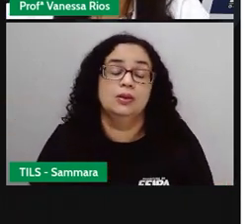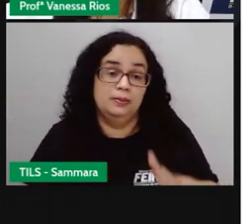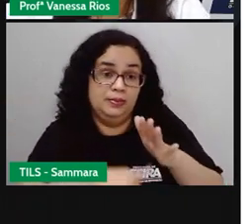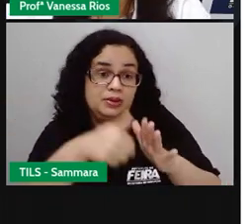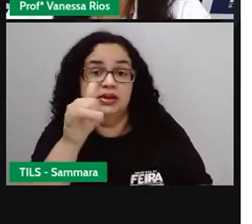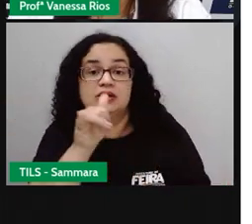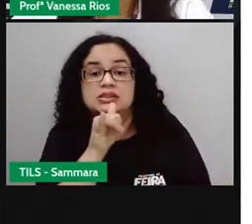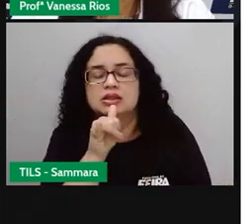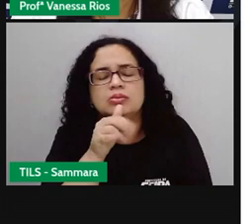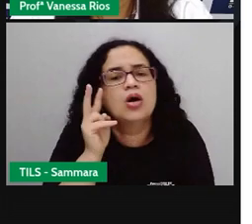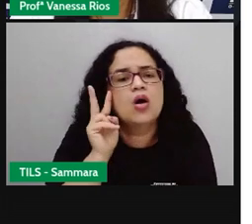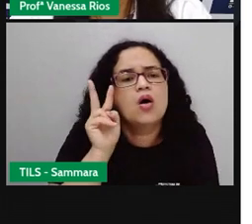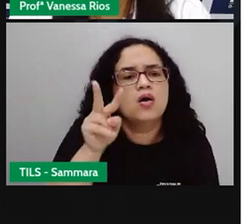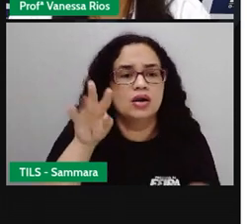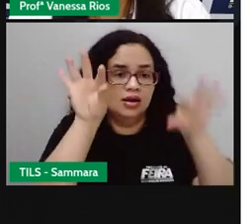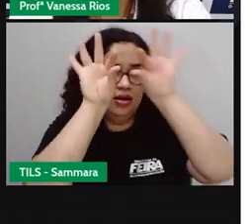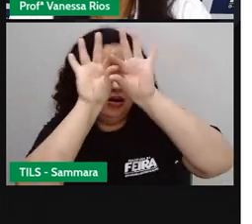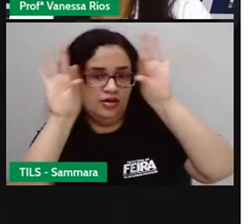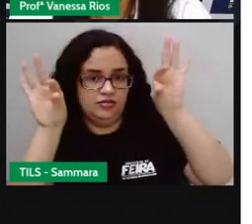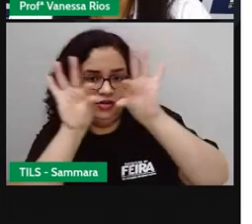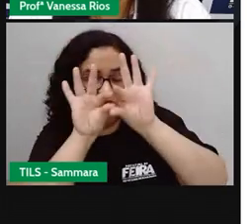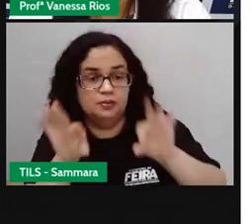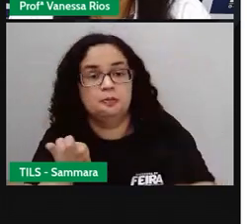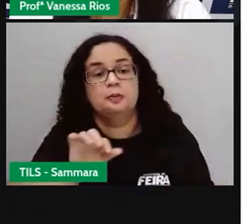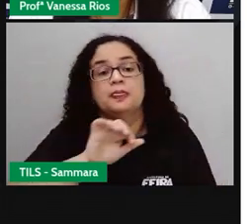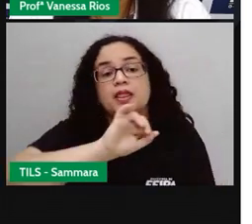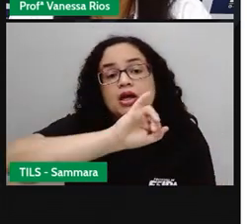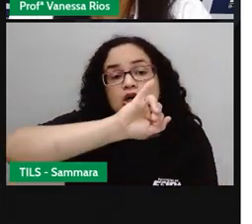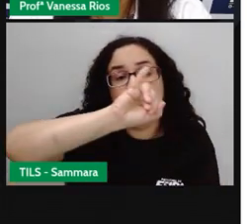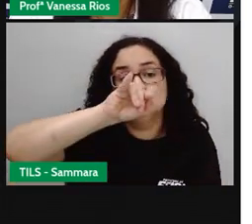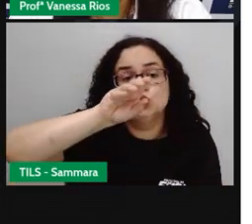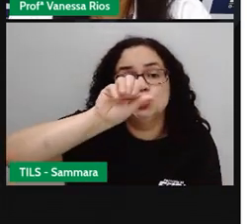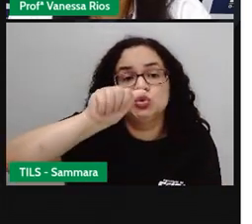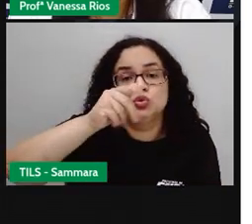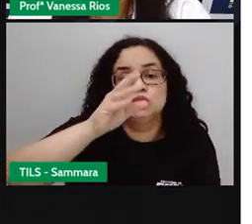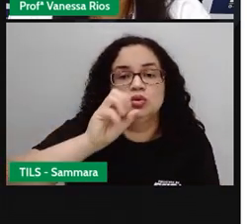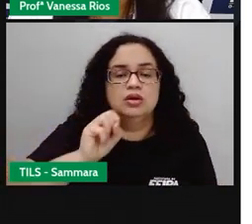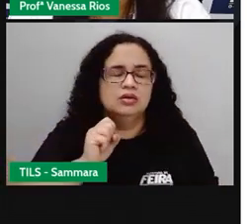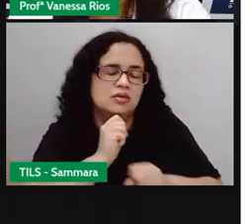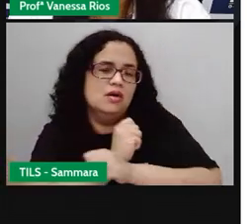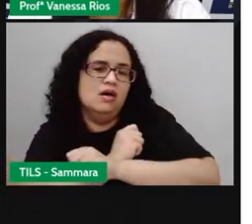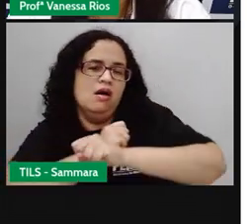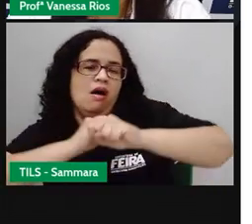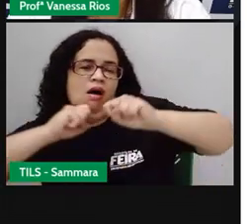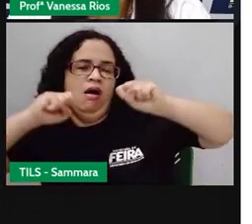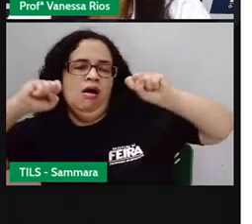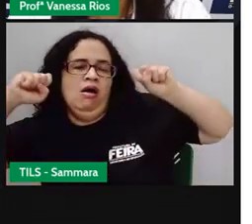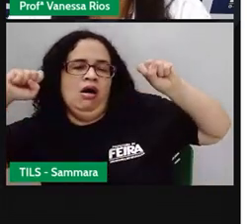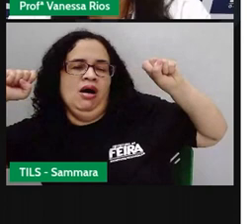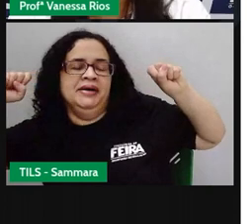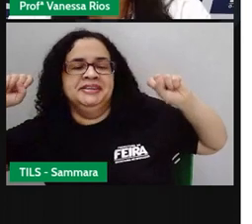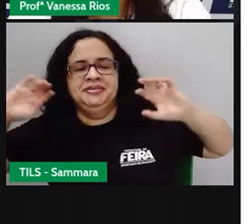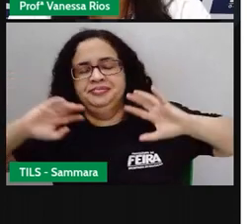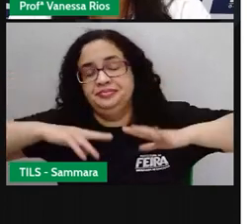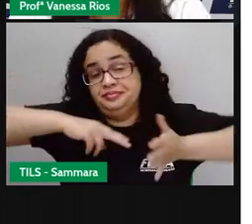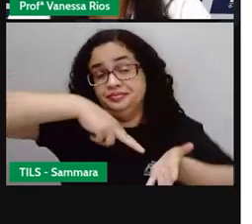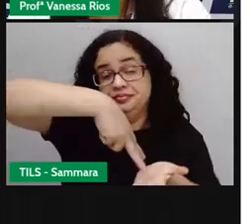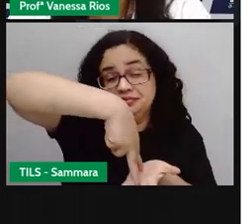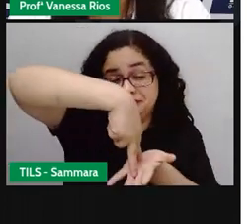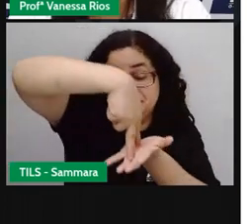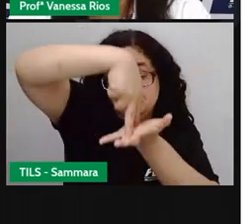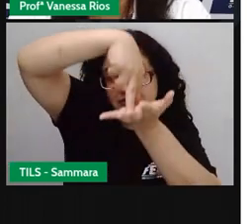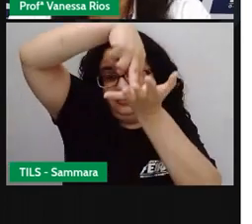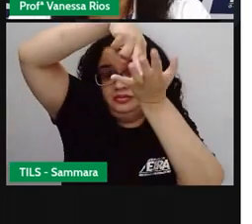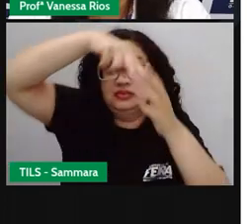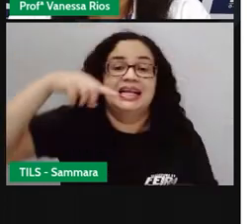exemplo? Olhem só a frase que a Pró colocou. João acordou, levantou da cama